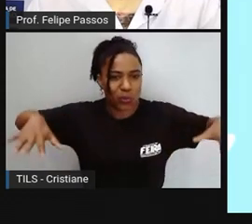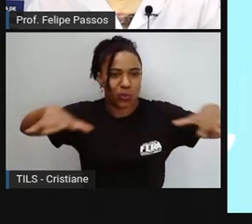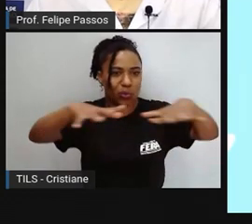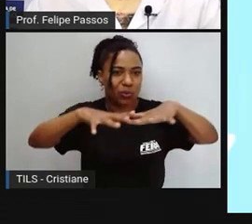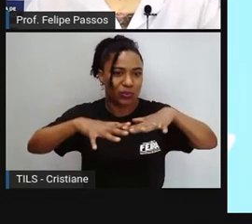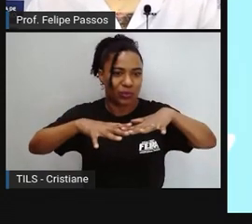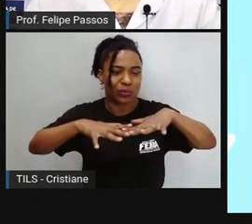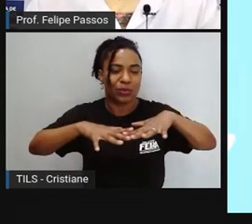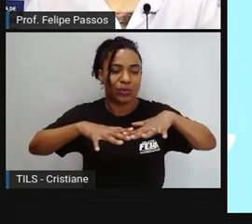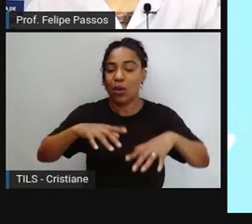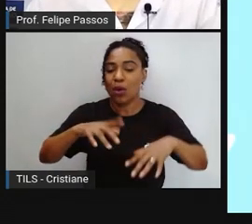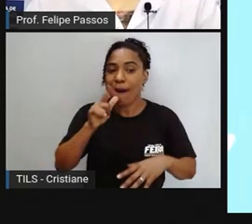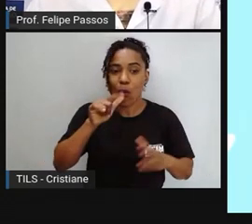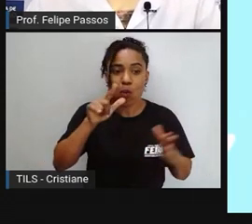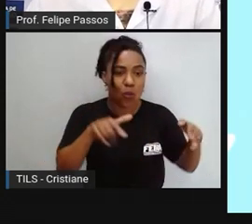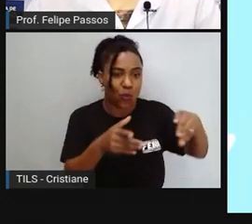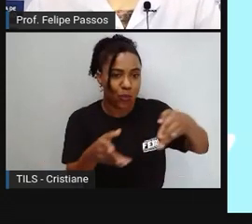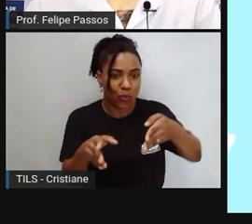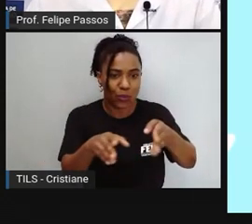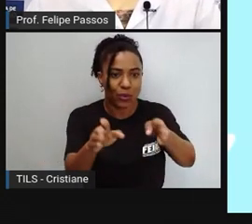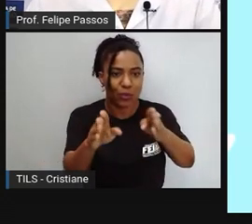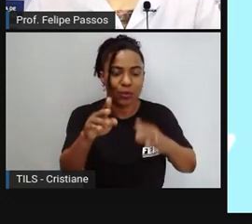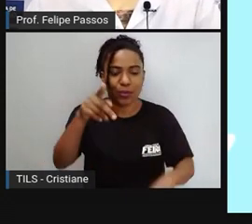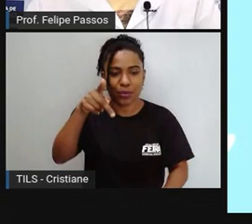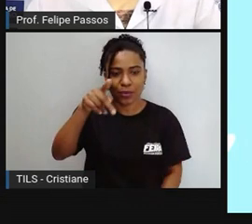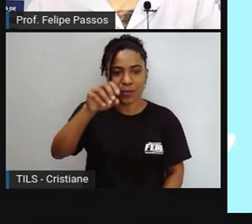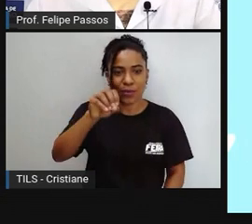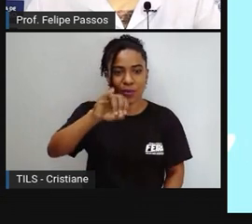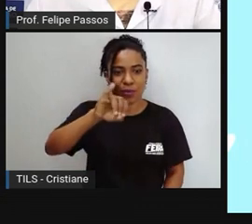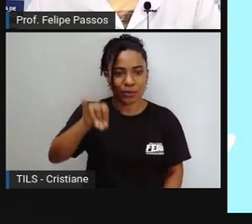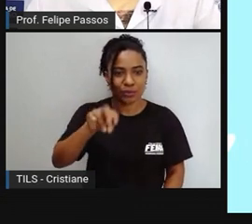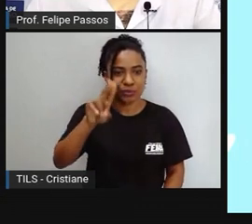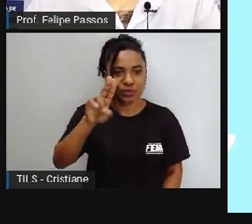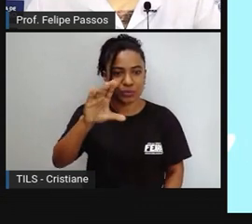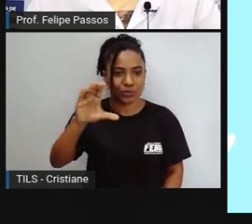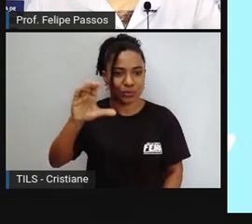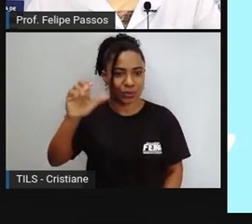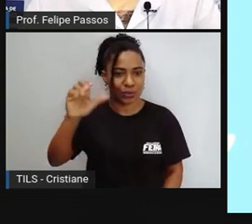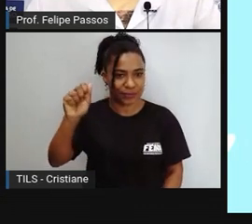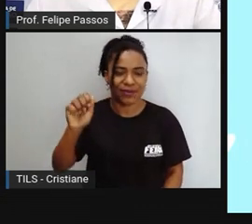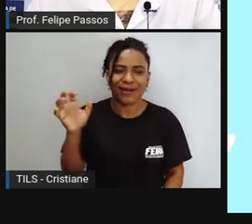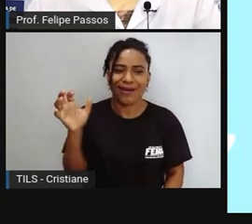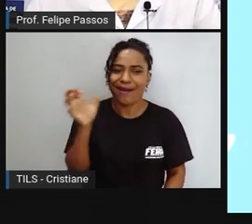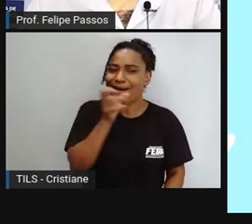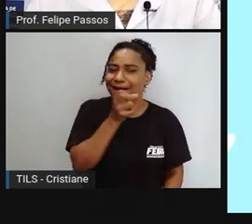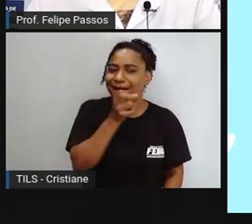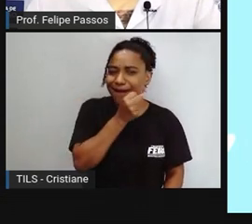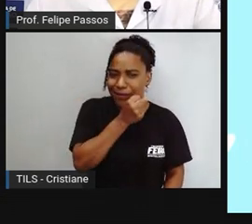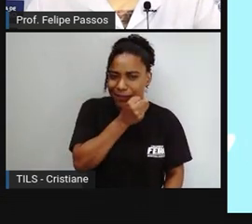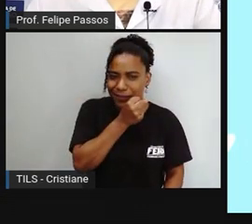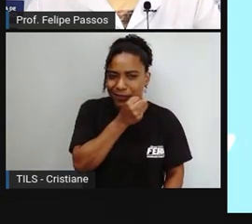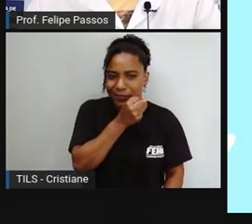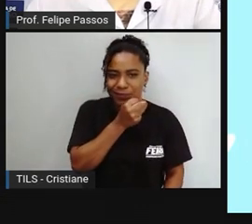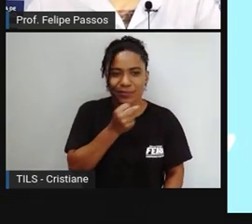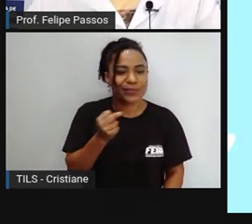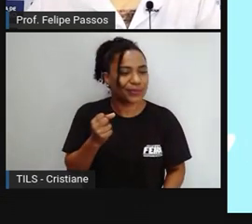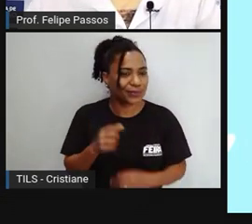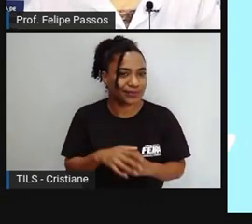rio Pojuca aí você diz assim diga um fato bem rapidinho do